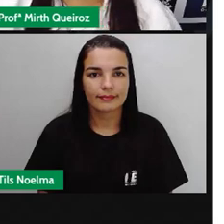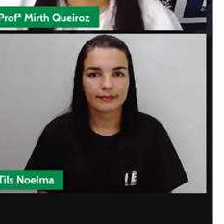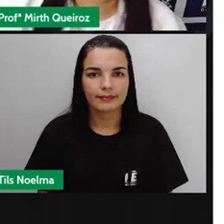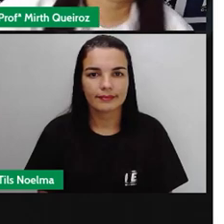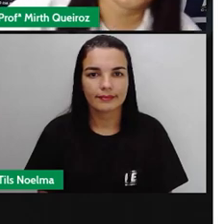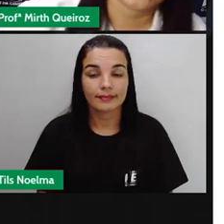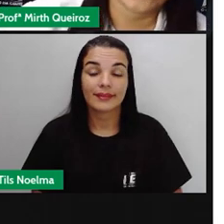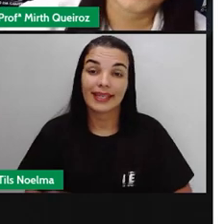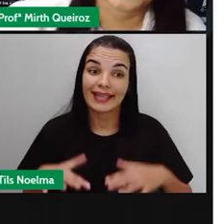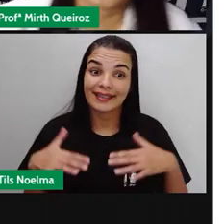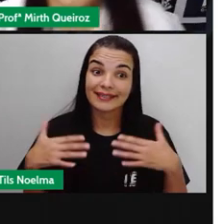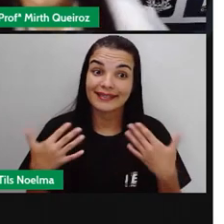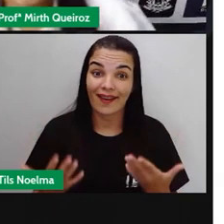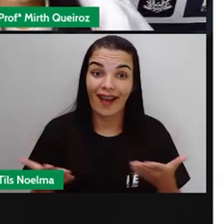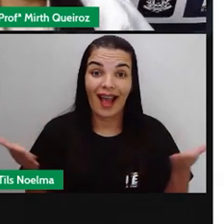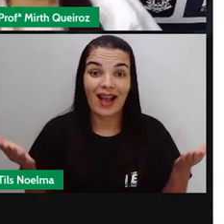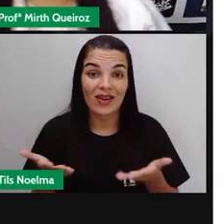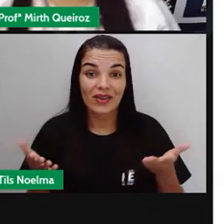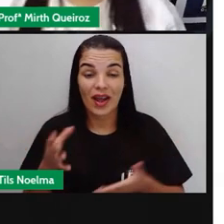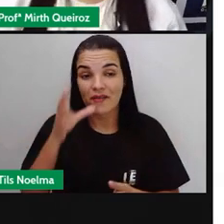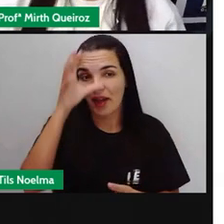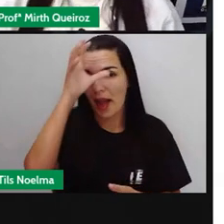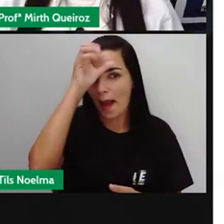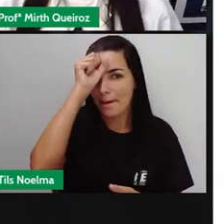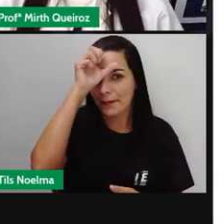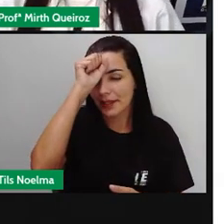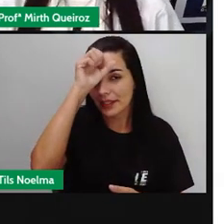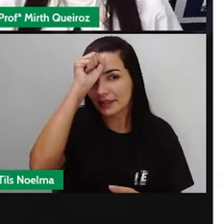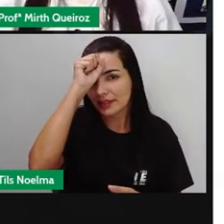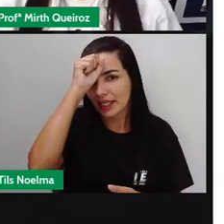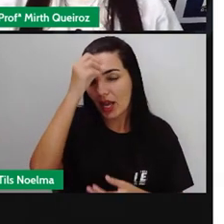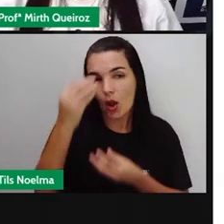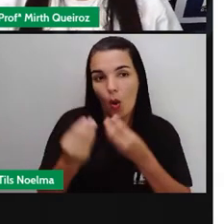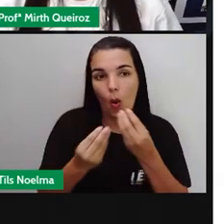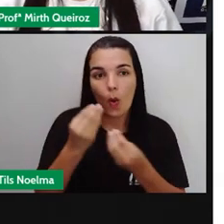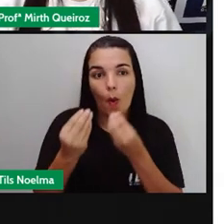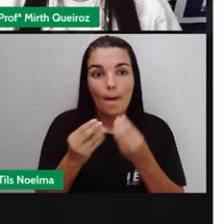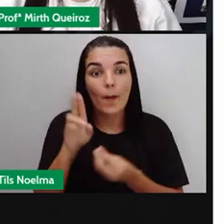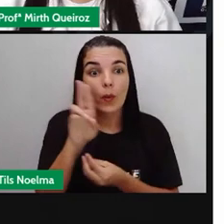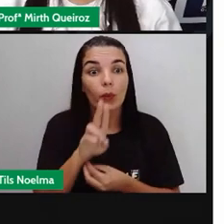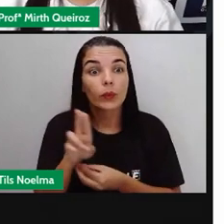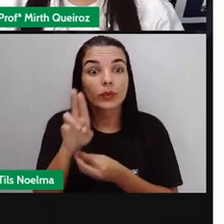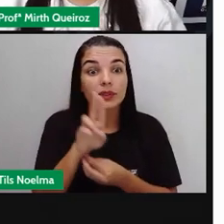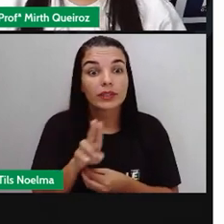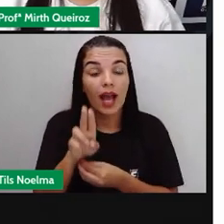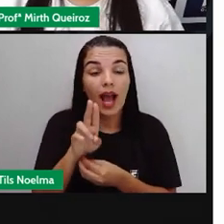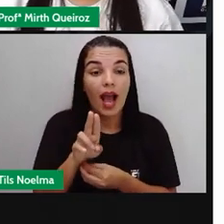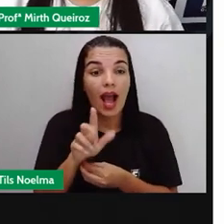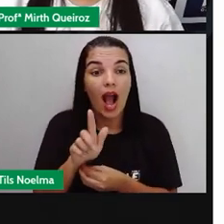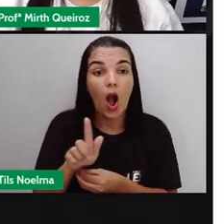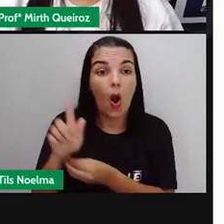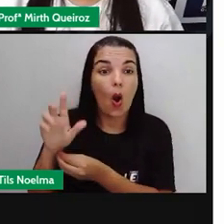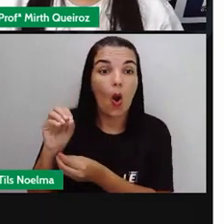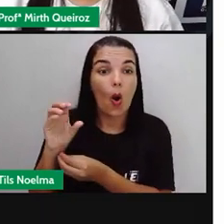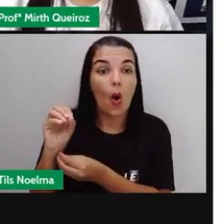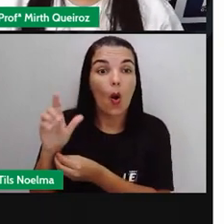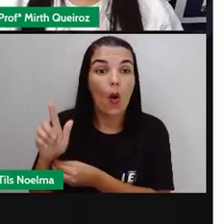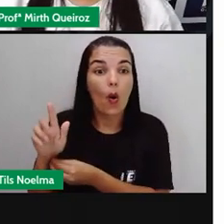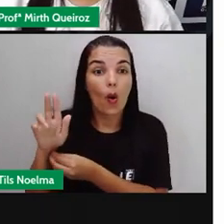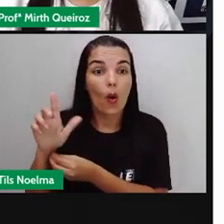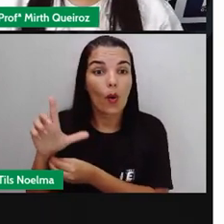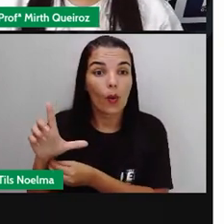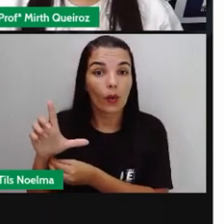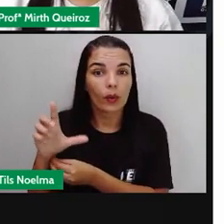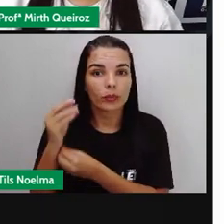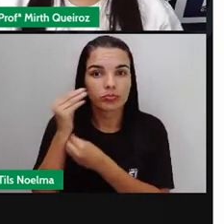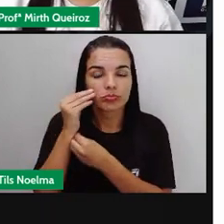E agora a gente vai aprender a como usar o Google It. A prova